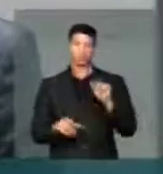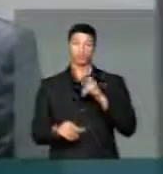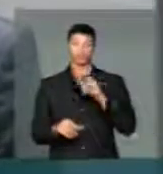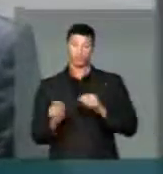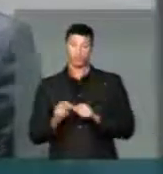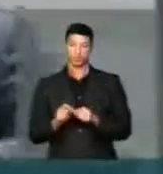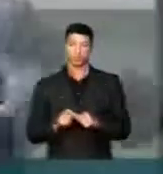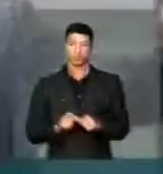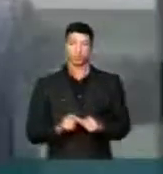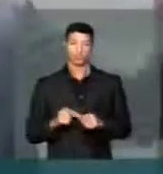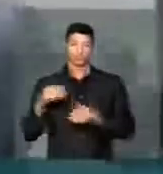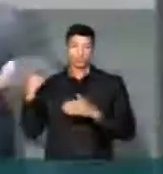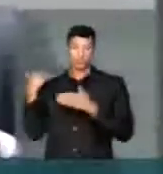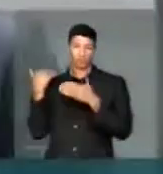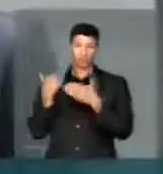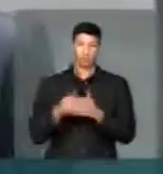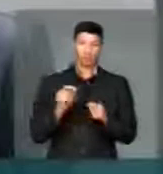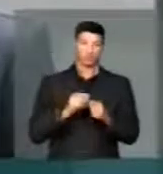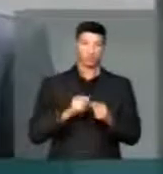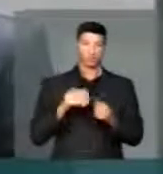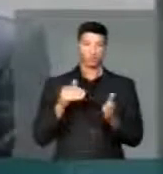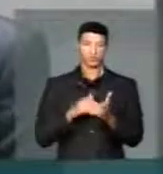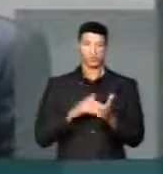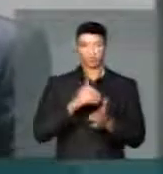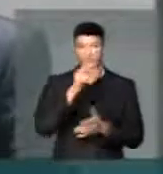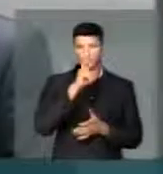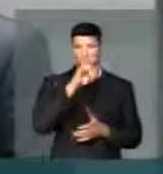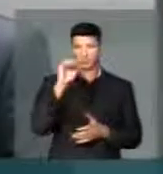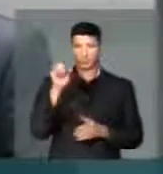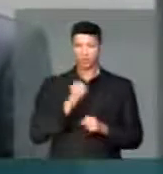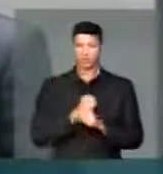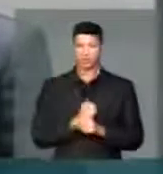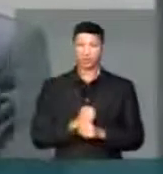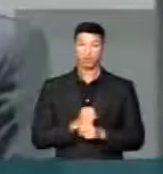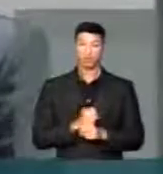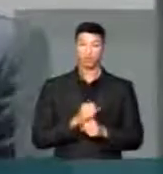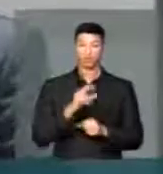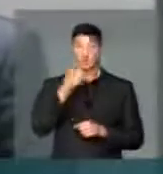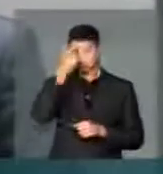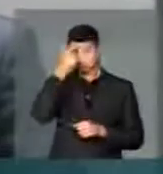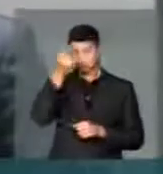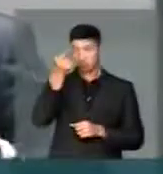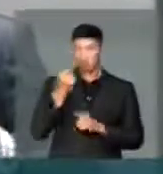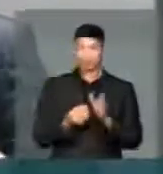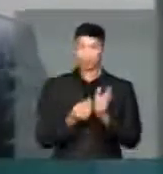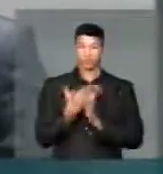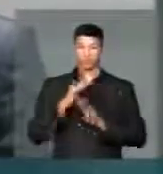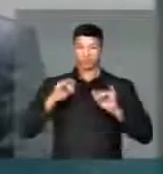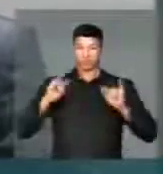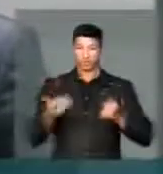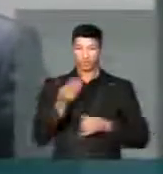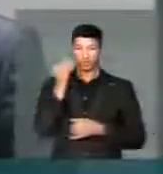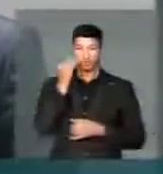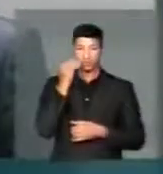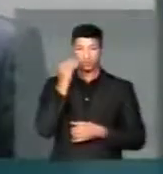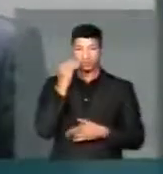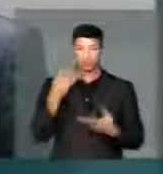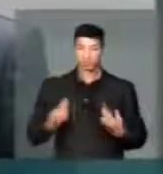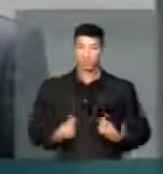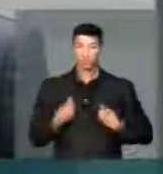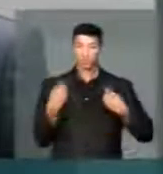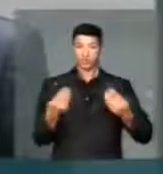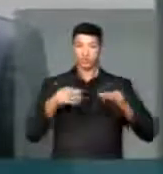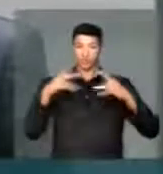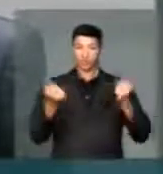vem sendo feito. Ao longo do que não foi feito nos últimos 500 anos, está sendo feito. As universidades criadas, as oportunidades entregues